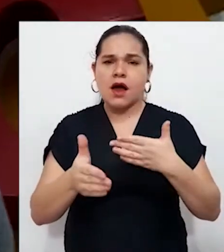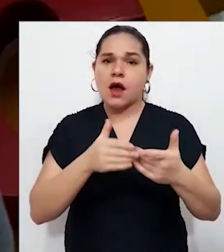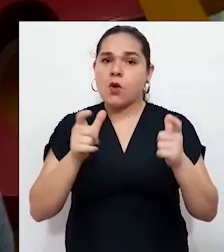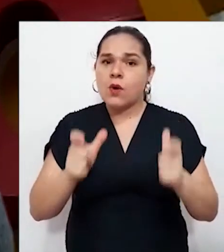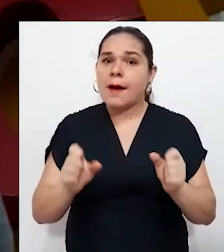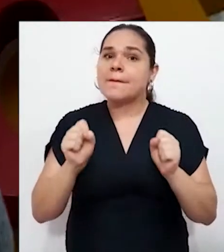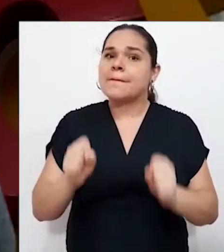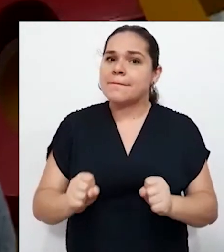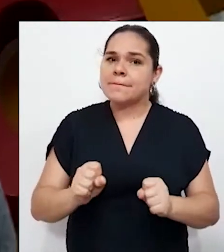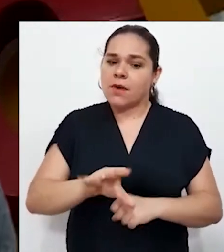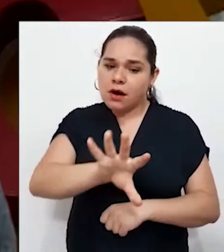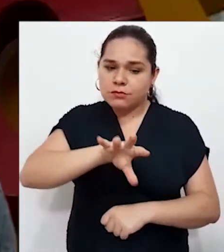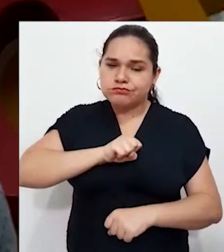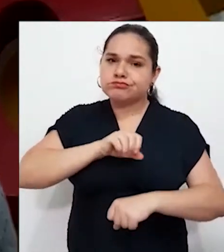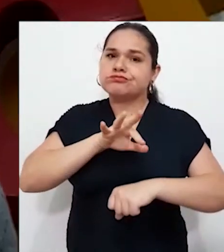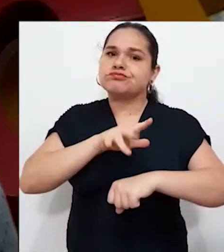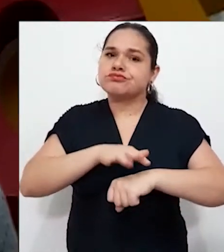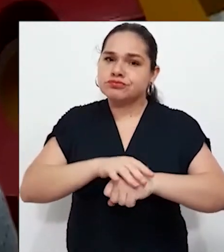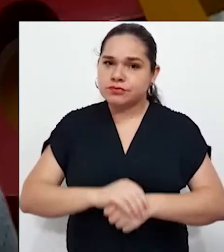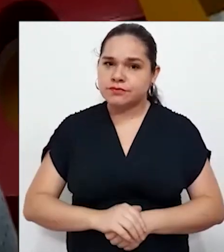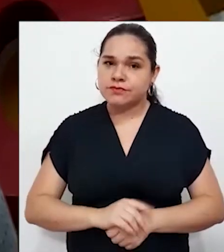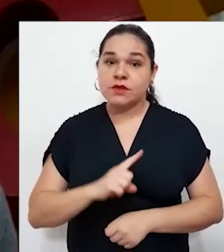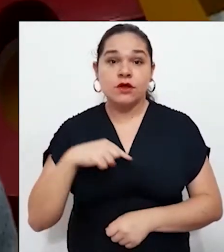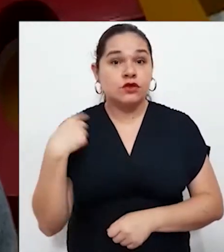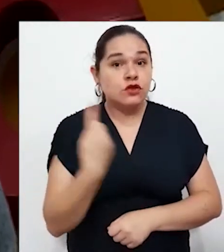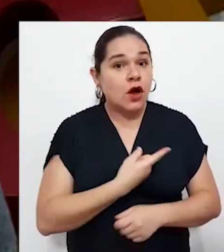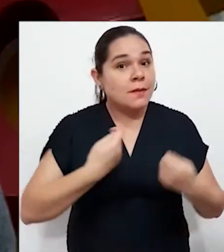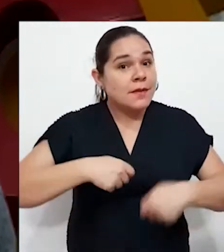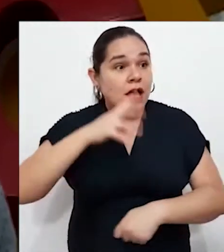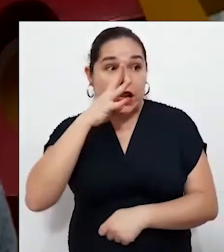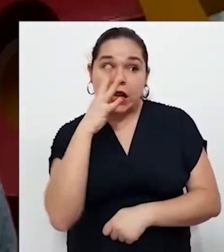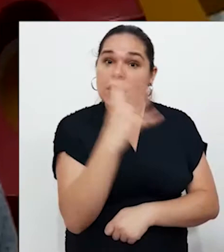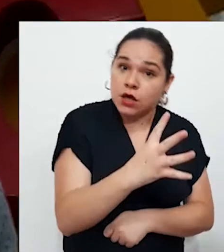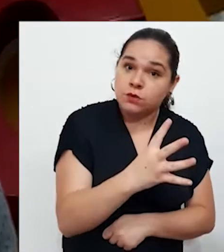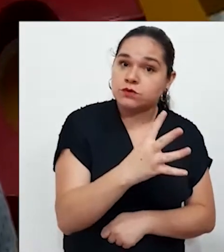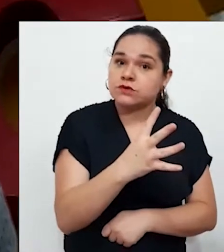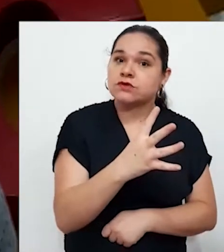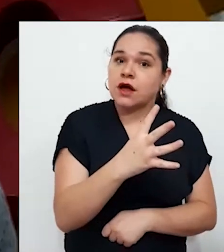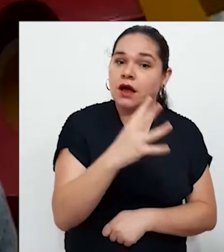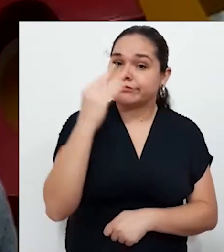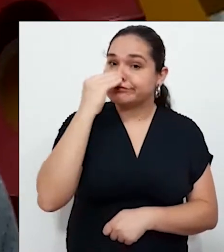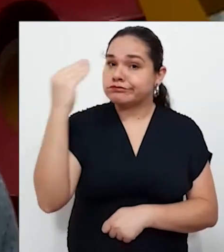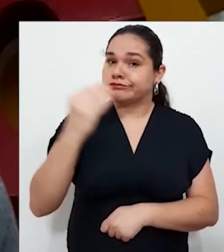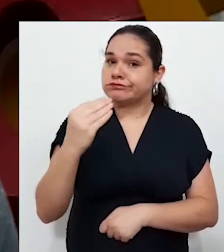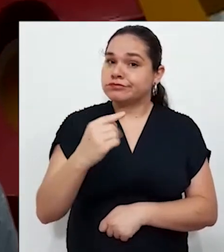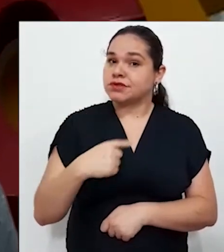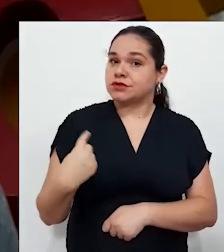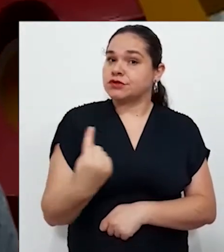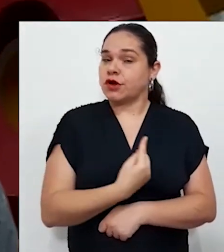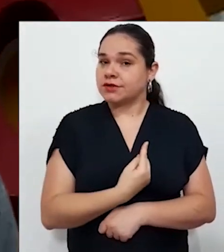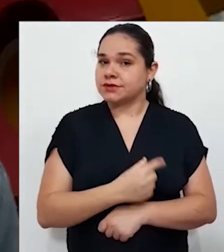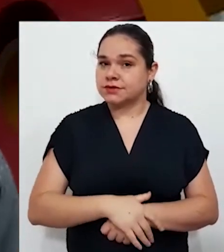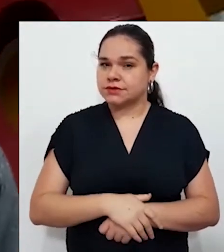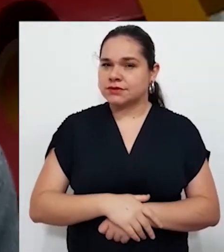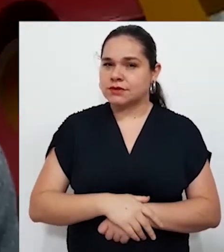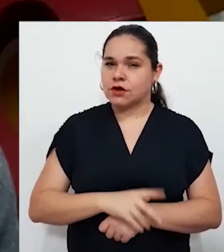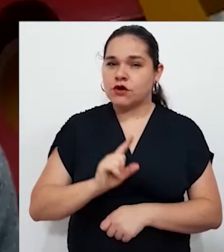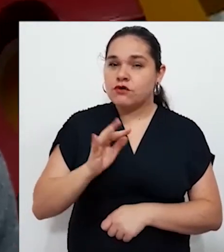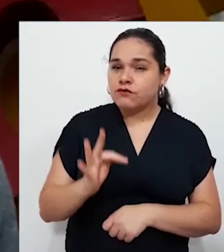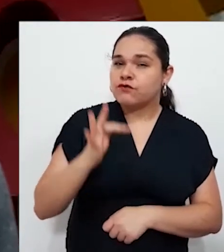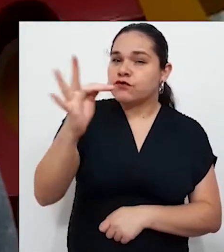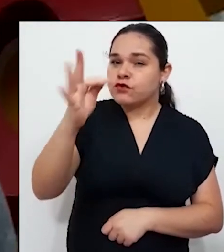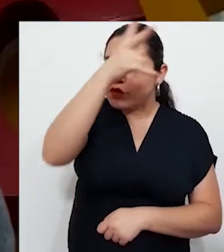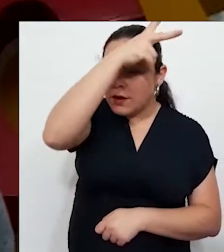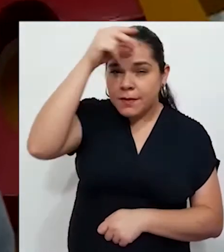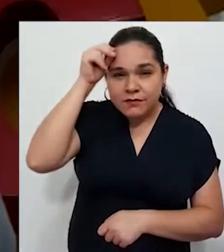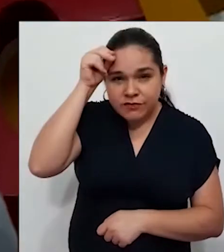descaso. O prefeito que vier para lá na frente vai ter que ter uma atenção redobrada. Por isso,